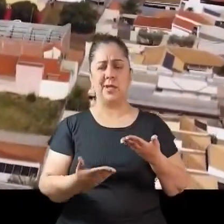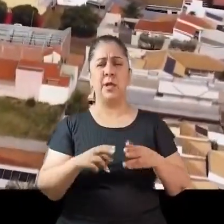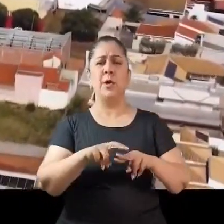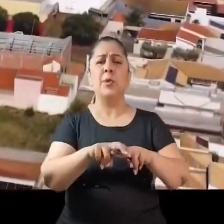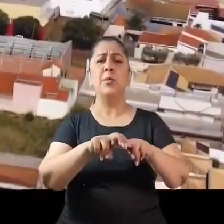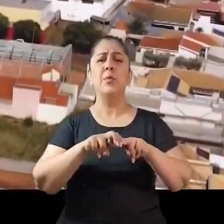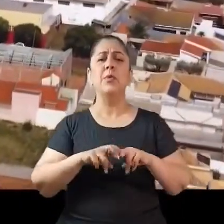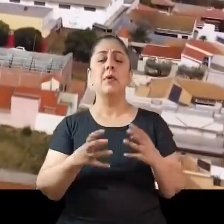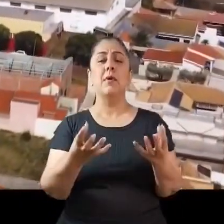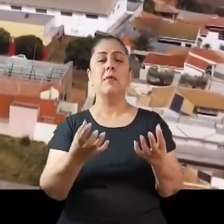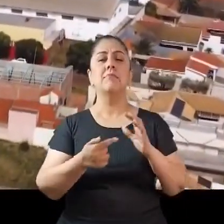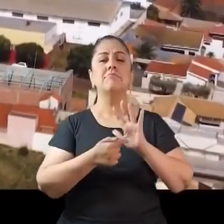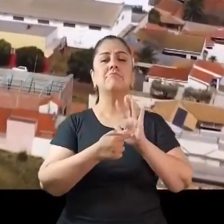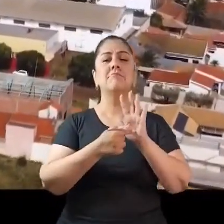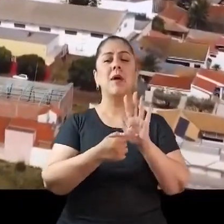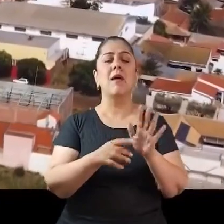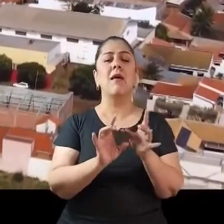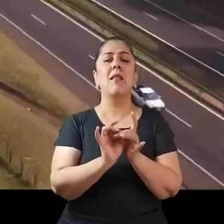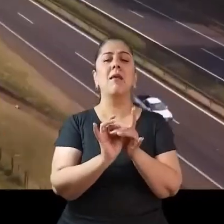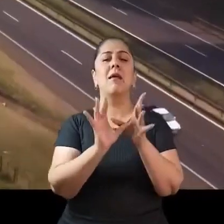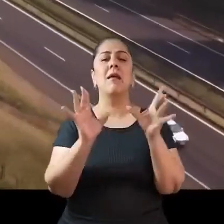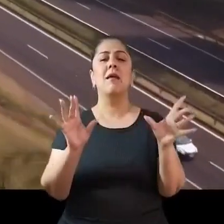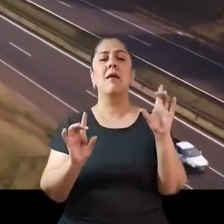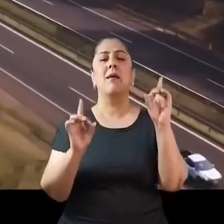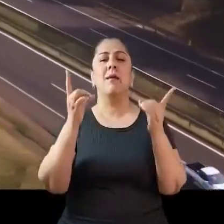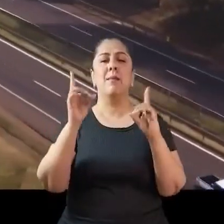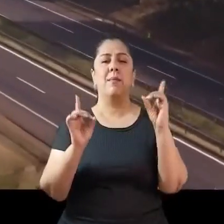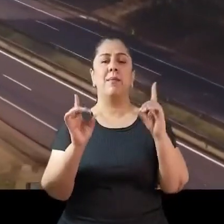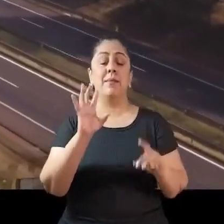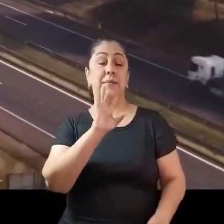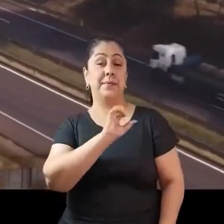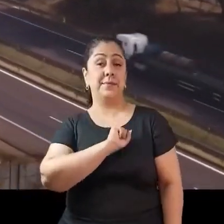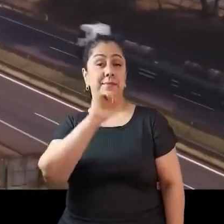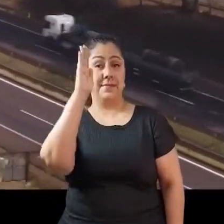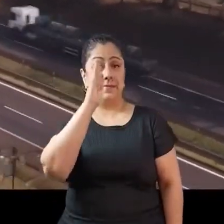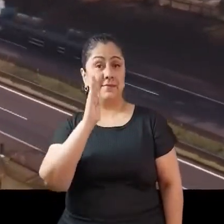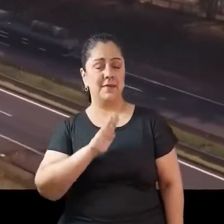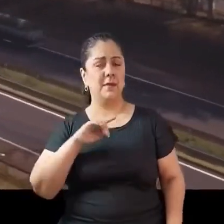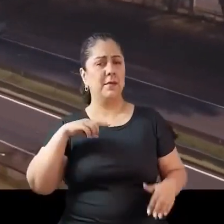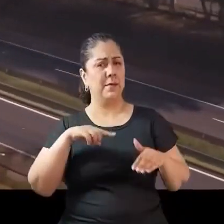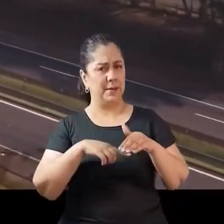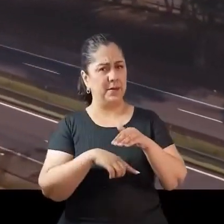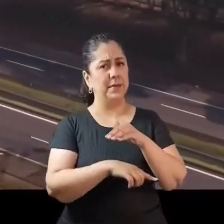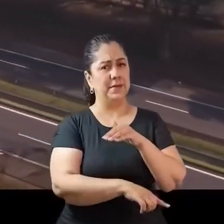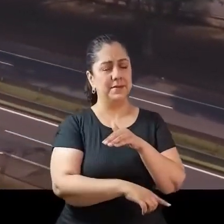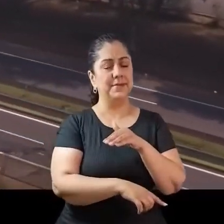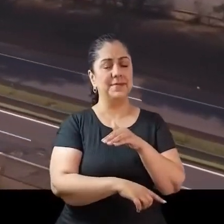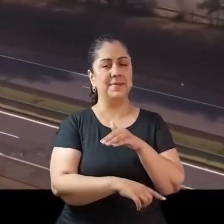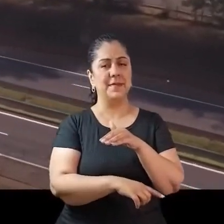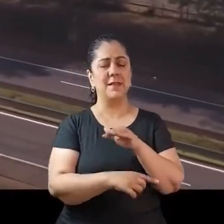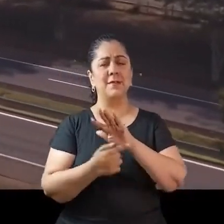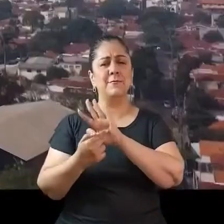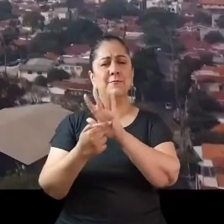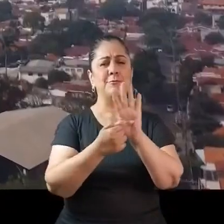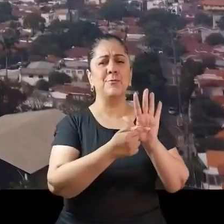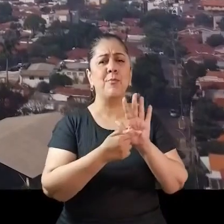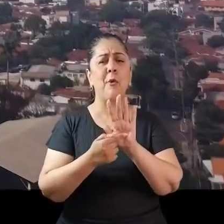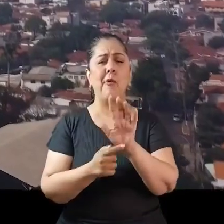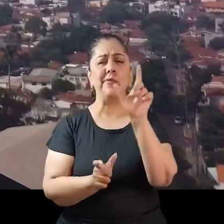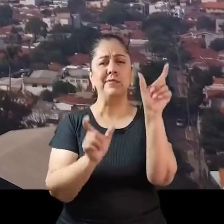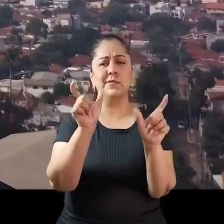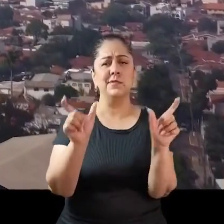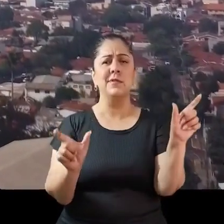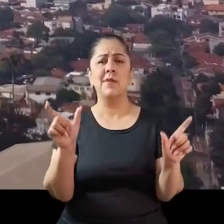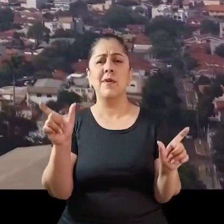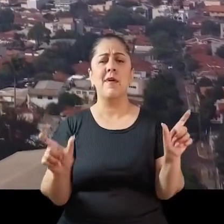da Independência de Presidente Prudente. O amor ao Brasil é algo profundo e multifacetado. Pode se